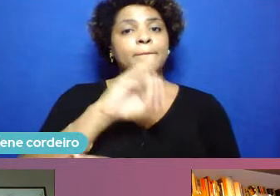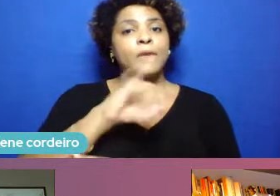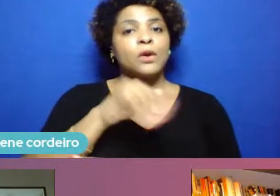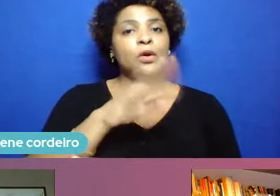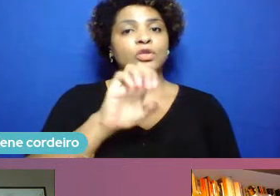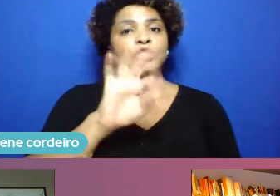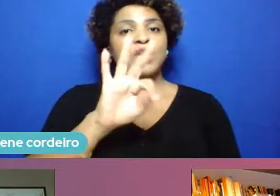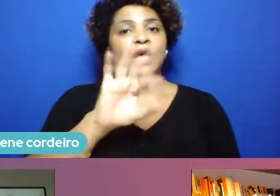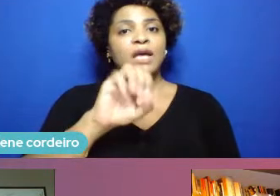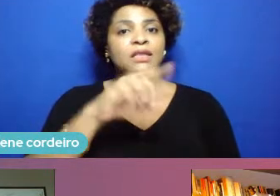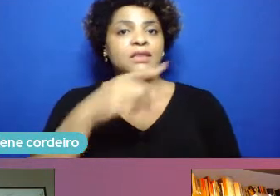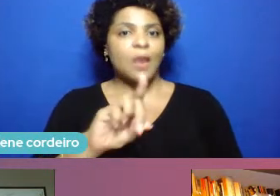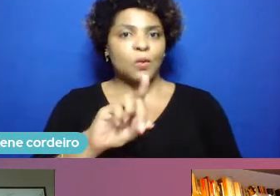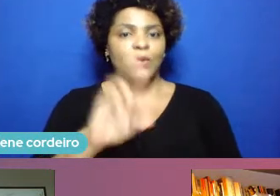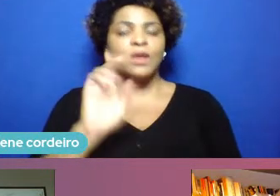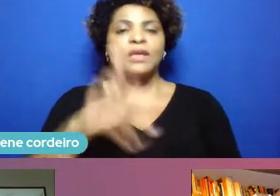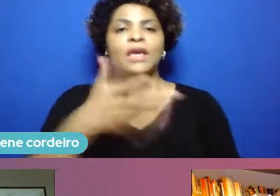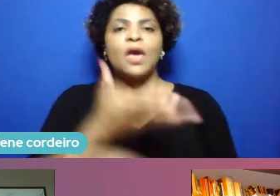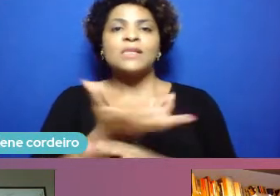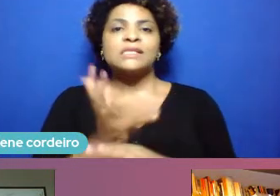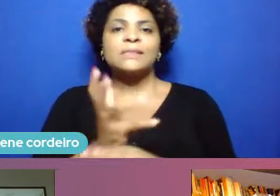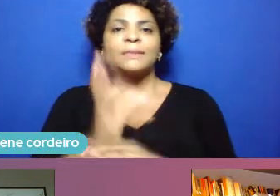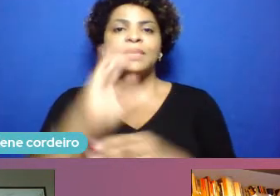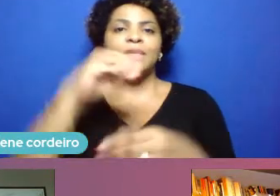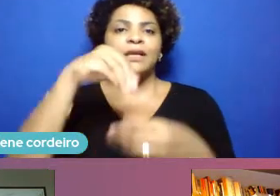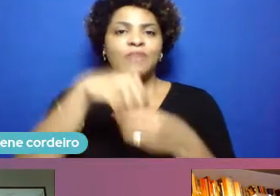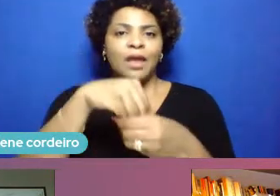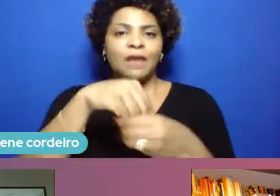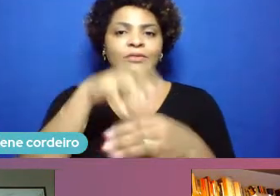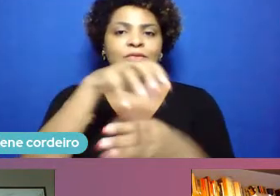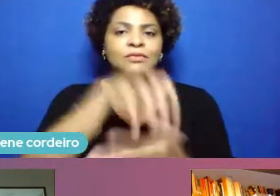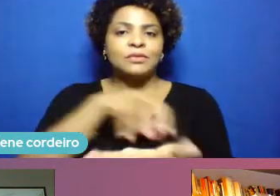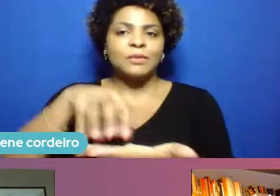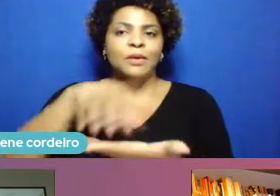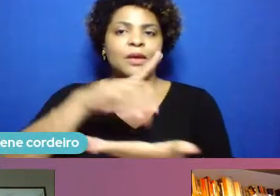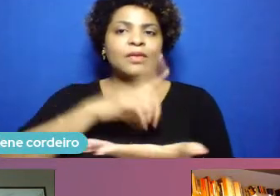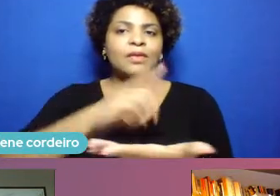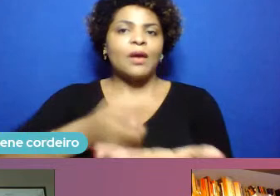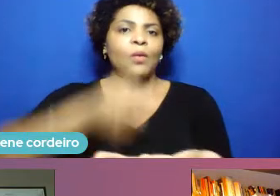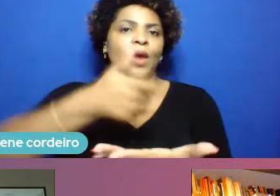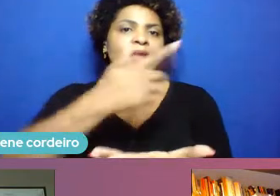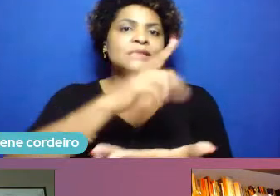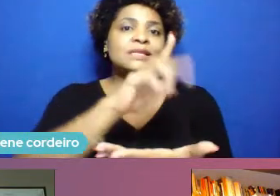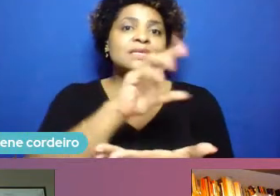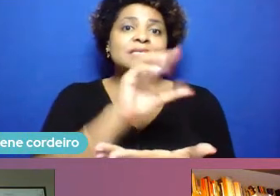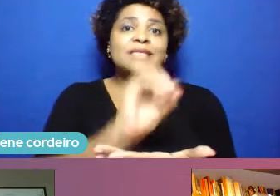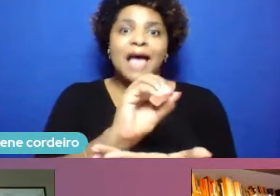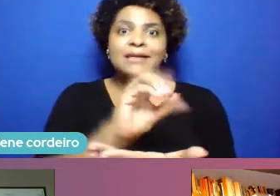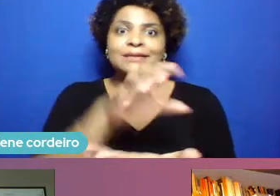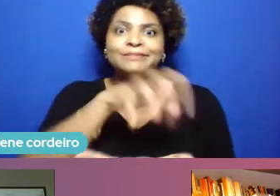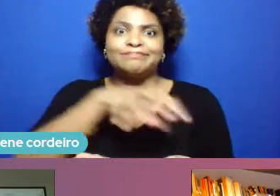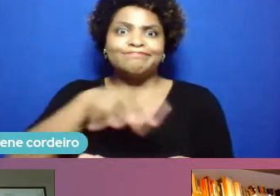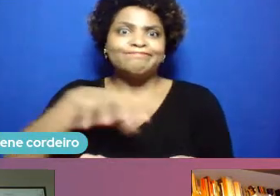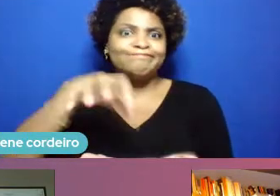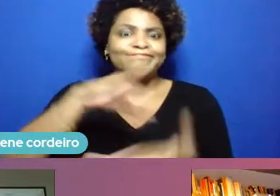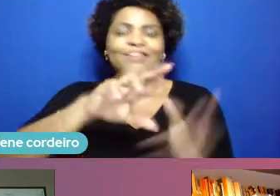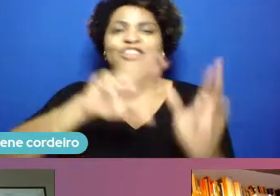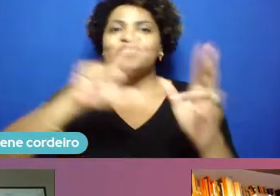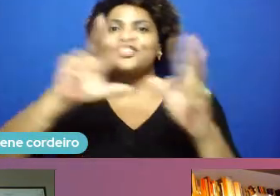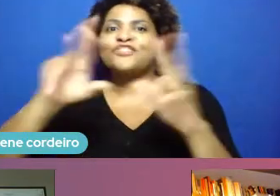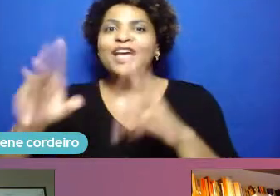hoje a gente tem quase 10 departamentos de diferentes universidades como professores e